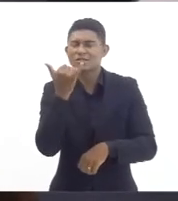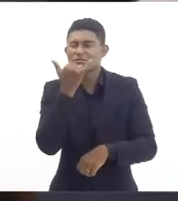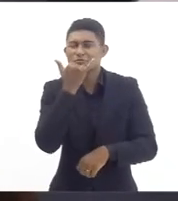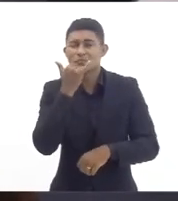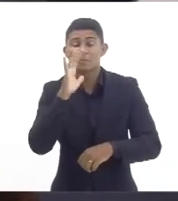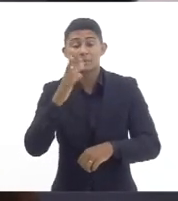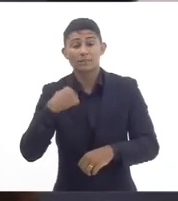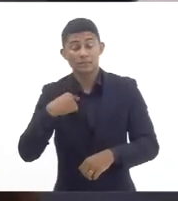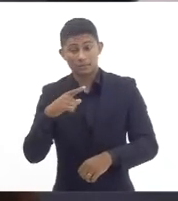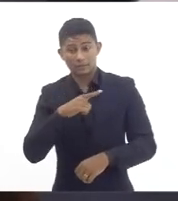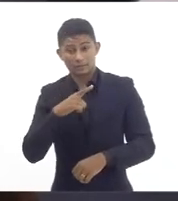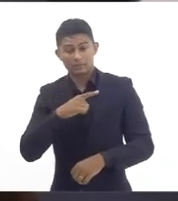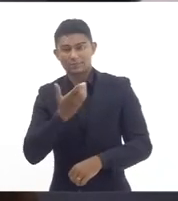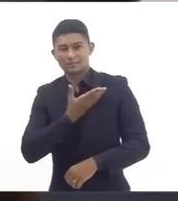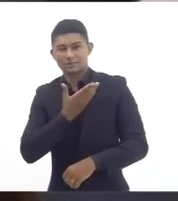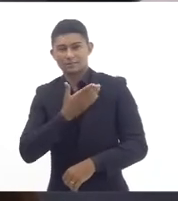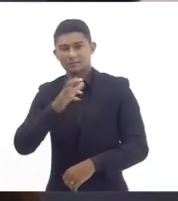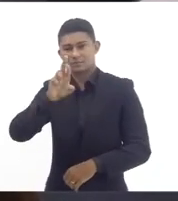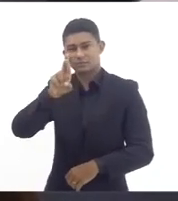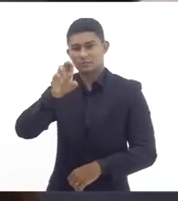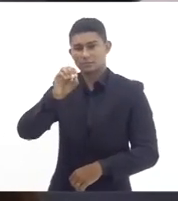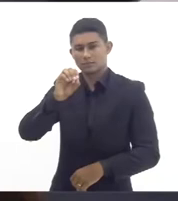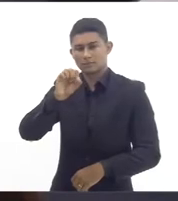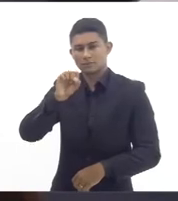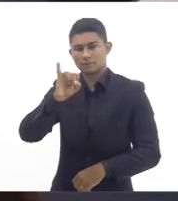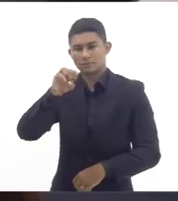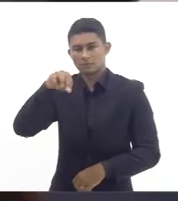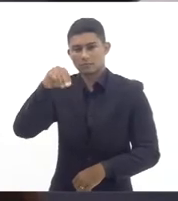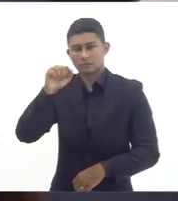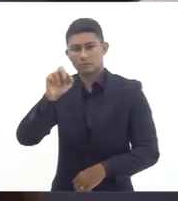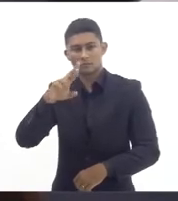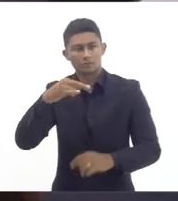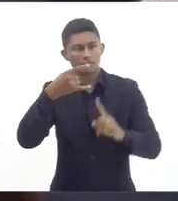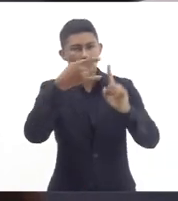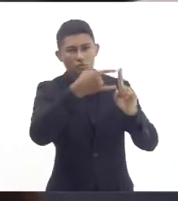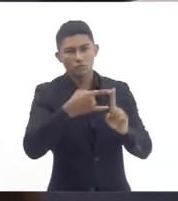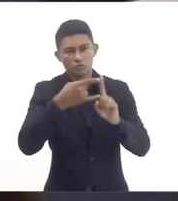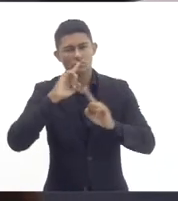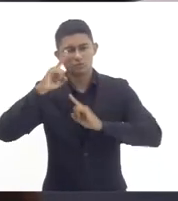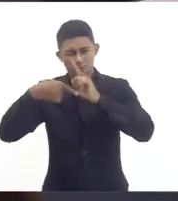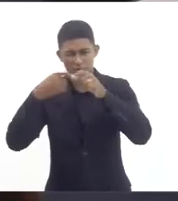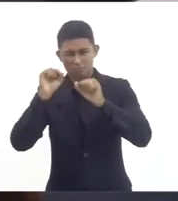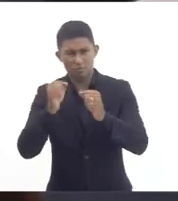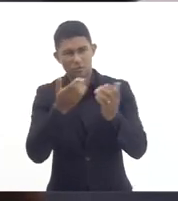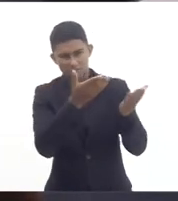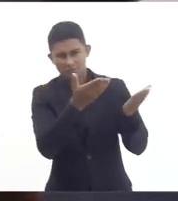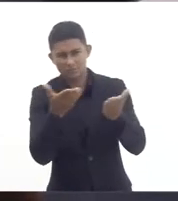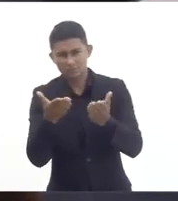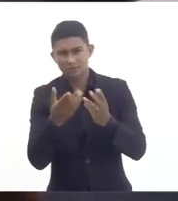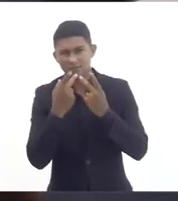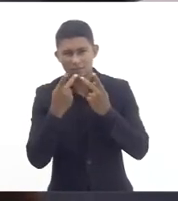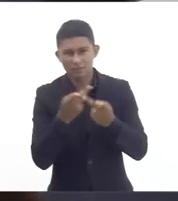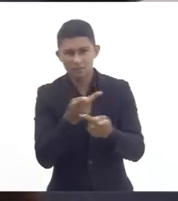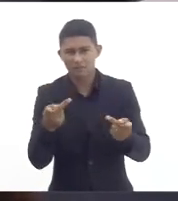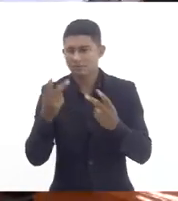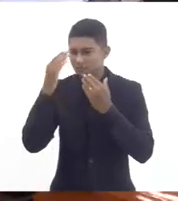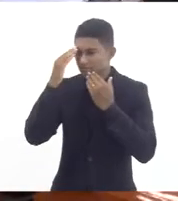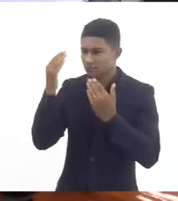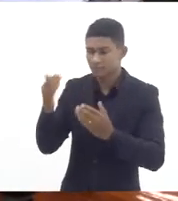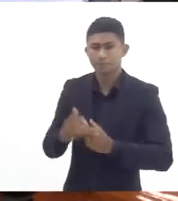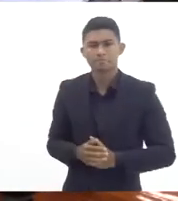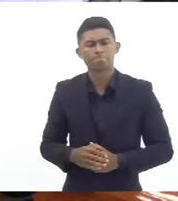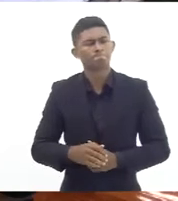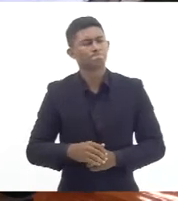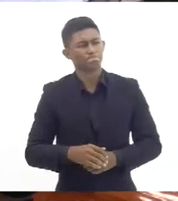companheira Rosimar que se vocês puderem passar a palavra para ela em algum momento eu agradeço com certeza Lenita a sua fala